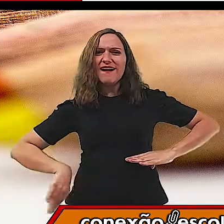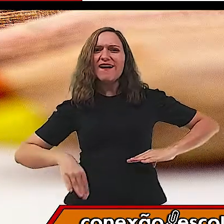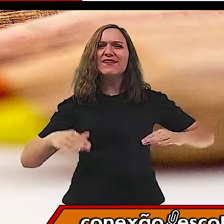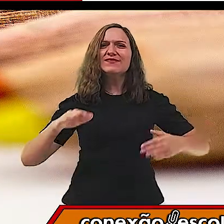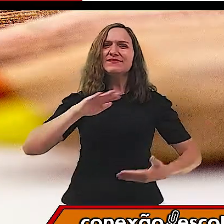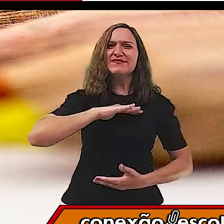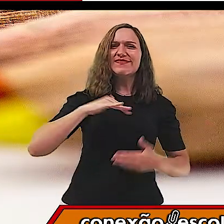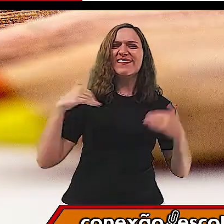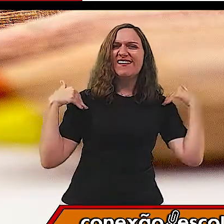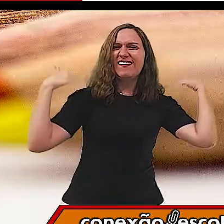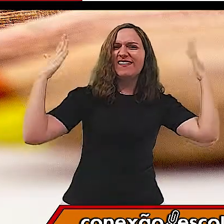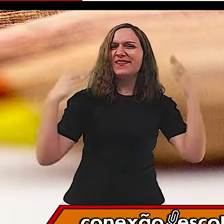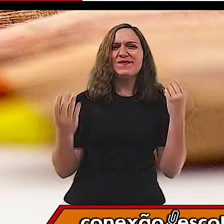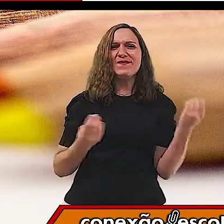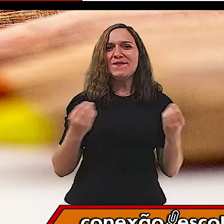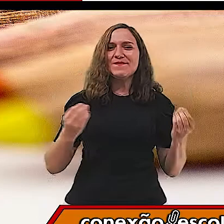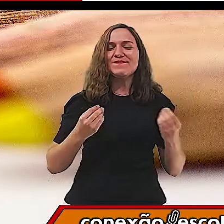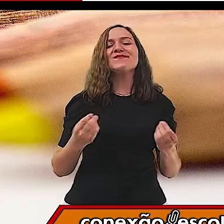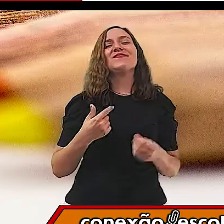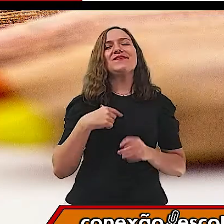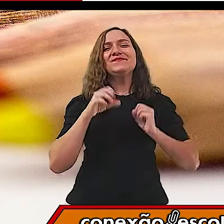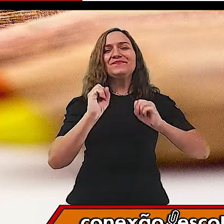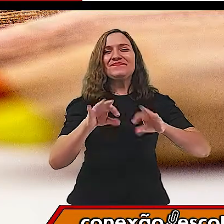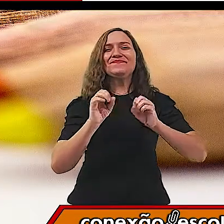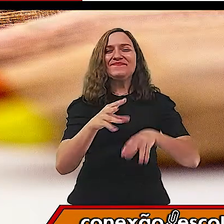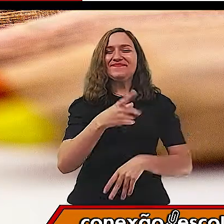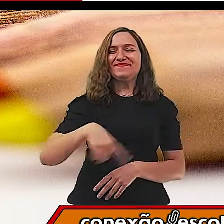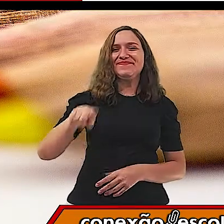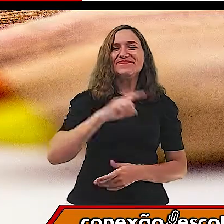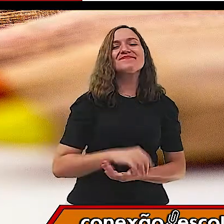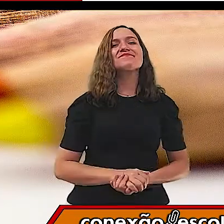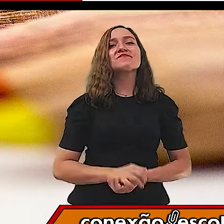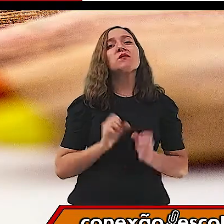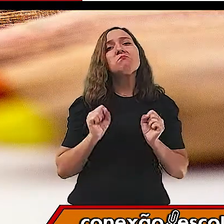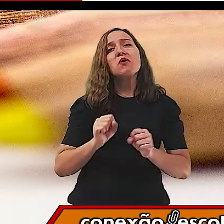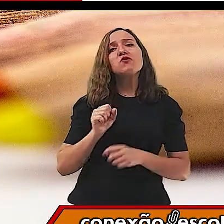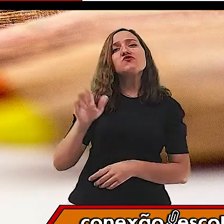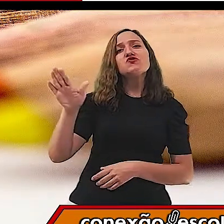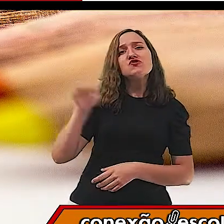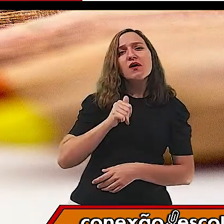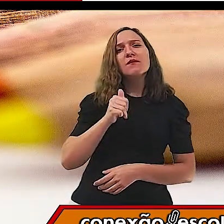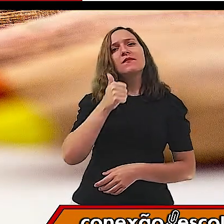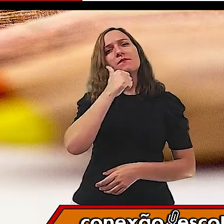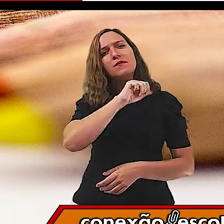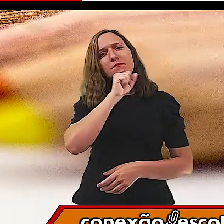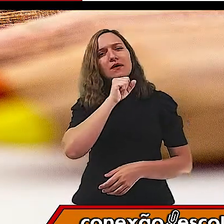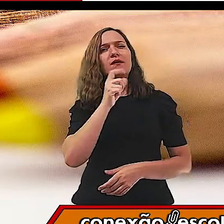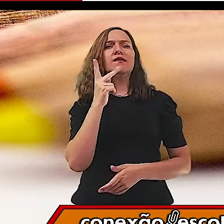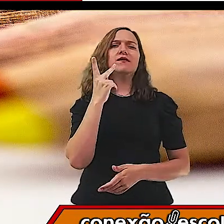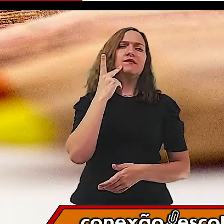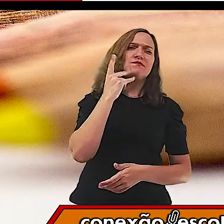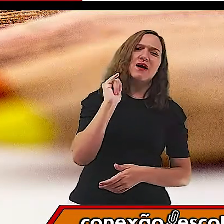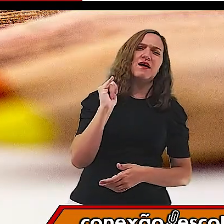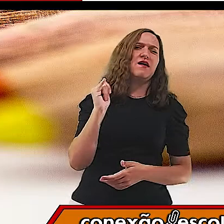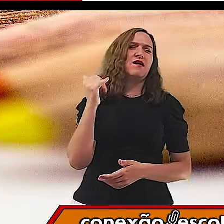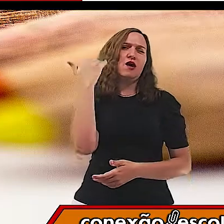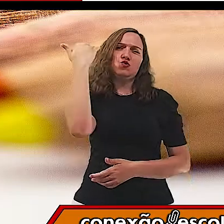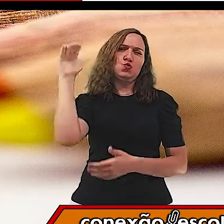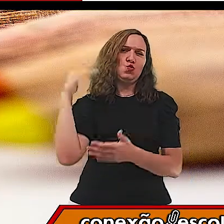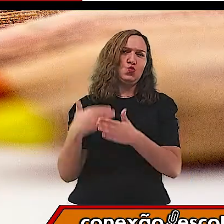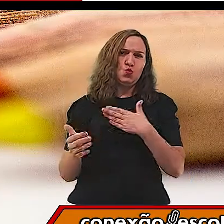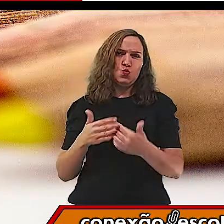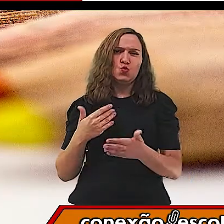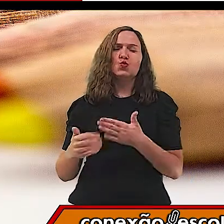ensinar para vocês. Ou seja, a mamãe, ou o papai, ou quem estiver participando da brincadeira, vai